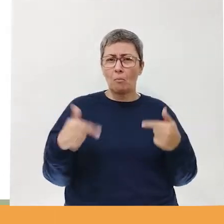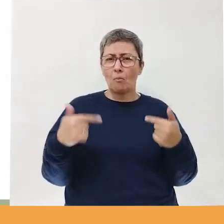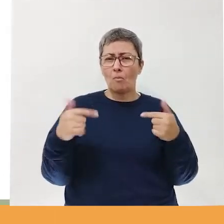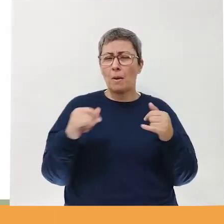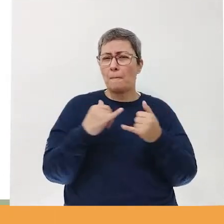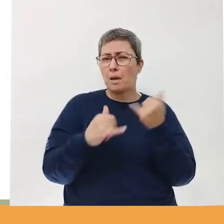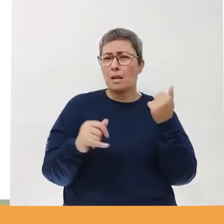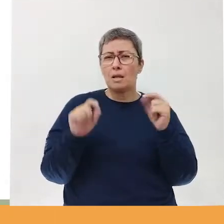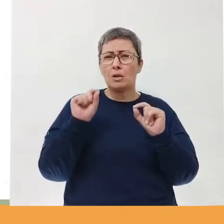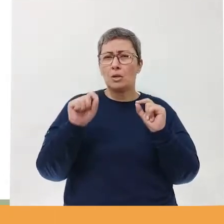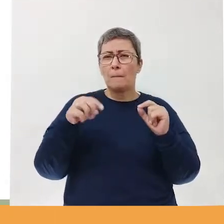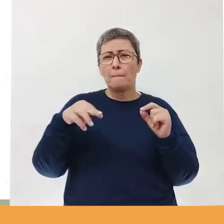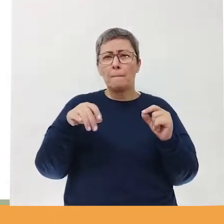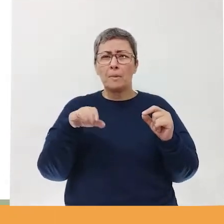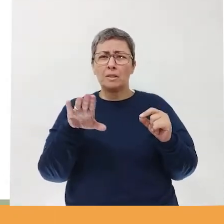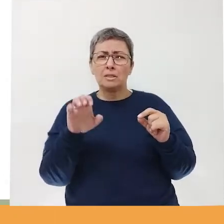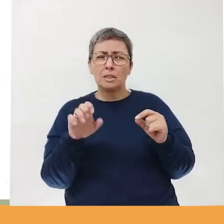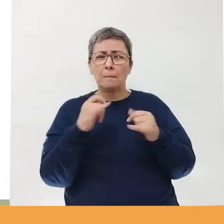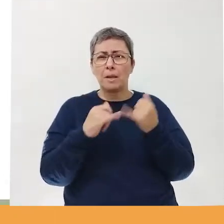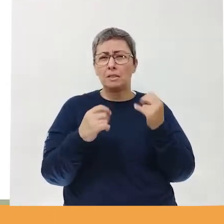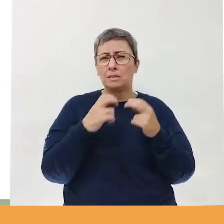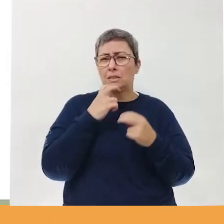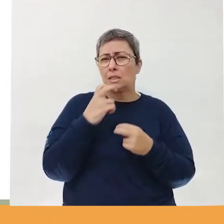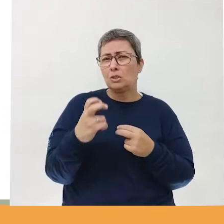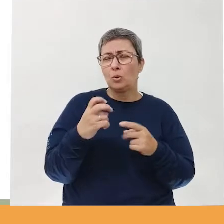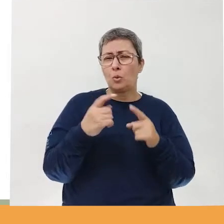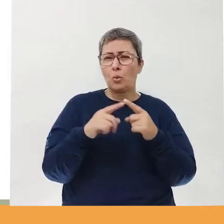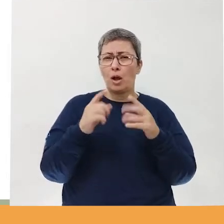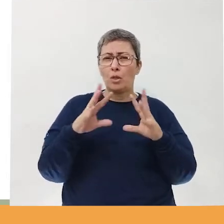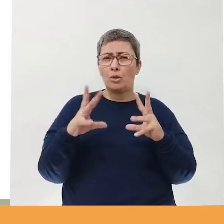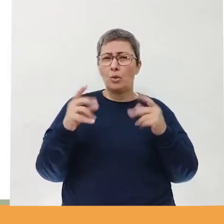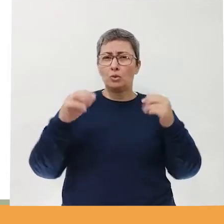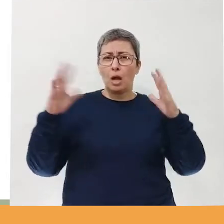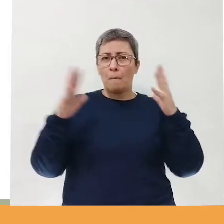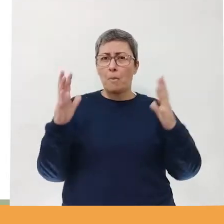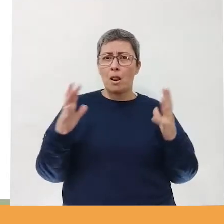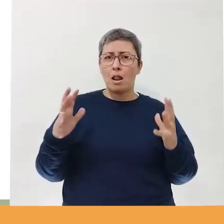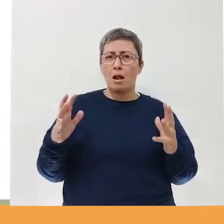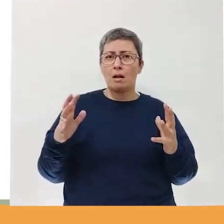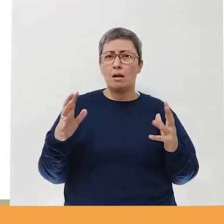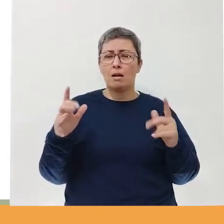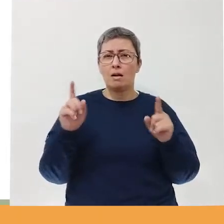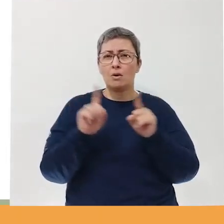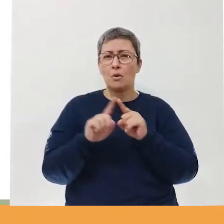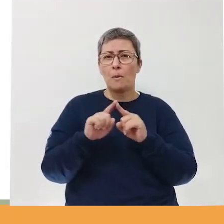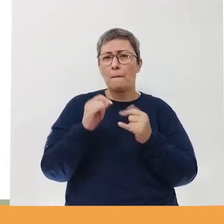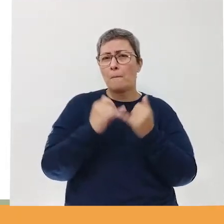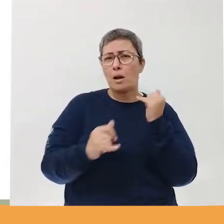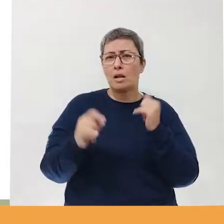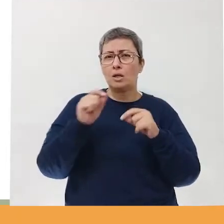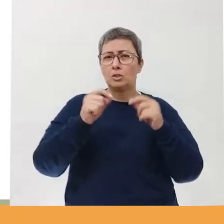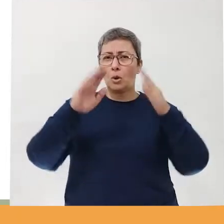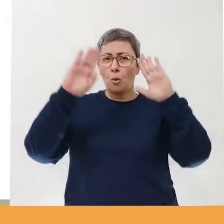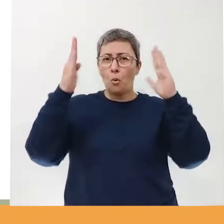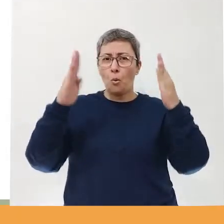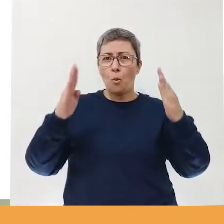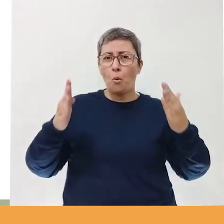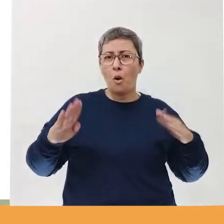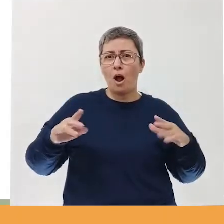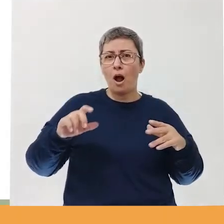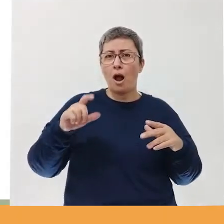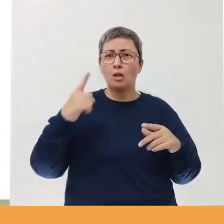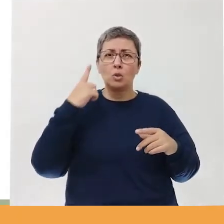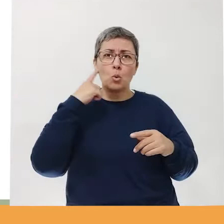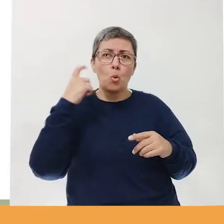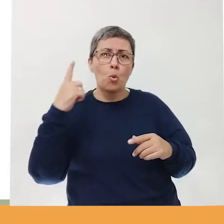se o Munch desse um grito, e aí tudo tremeu, né? É como se fossem ondas sonoras,